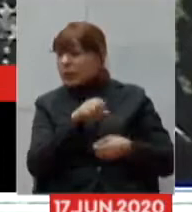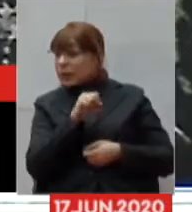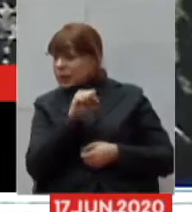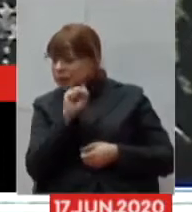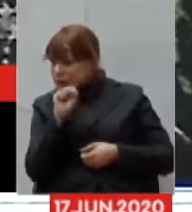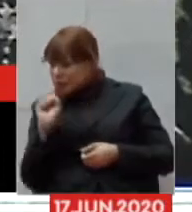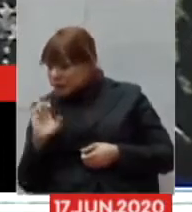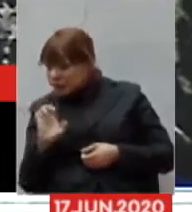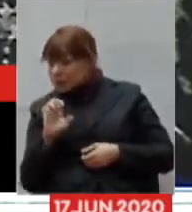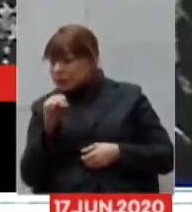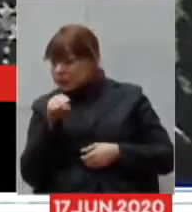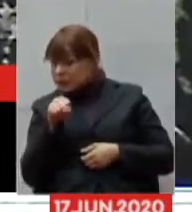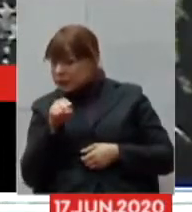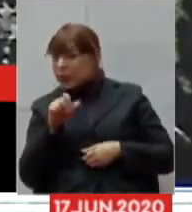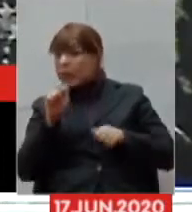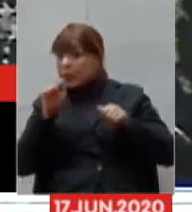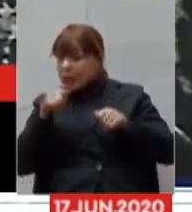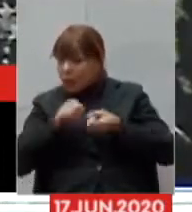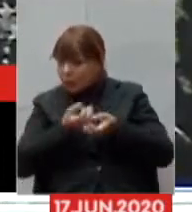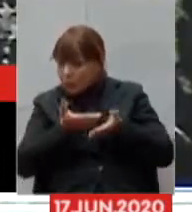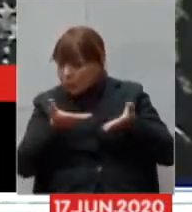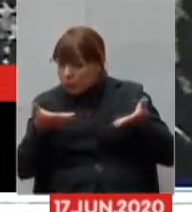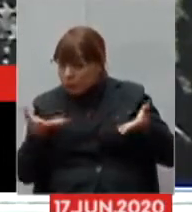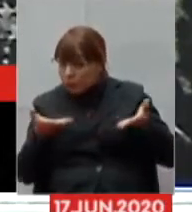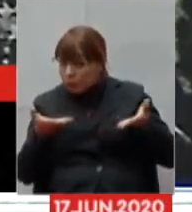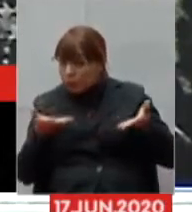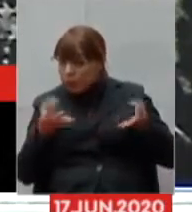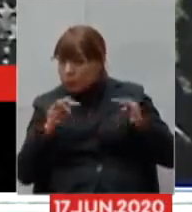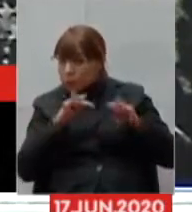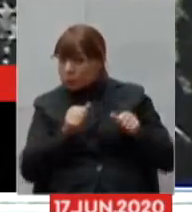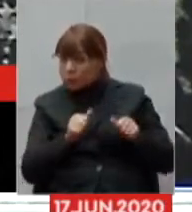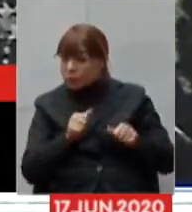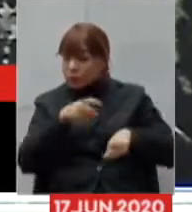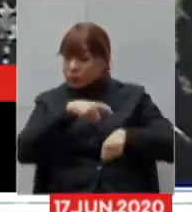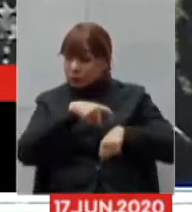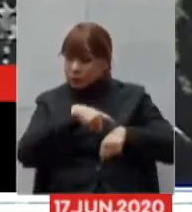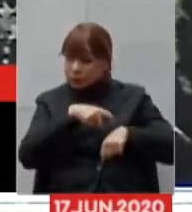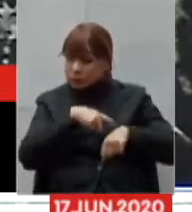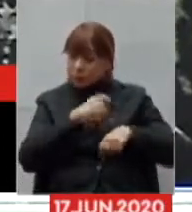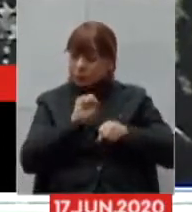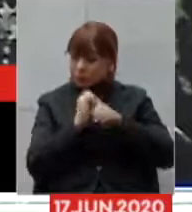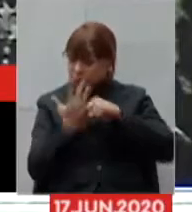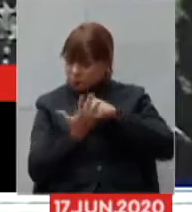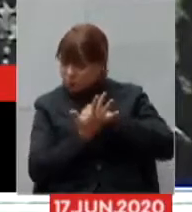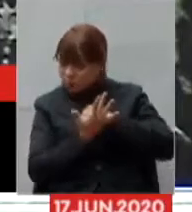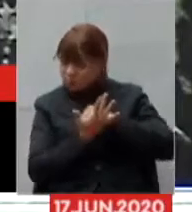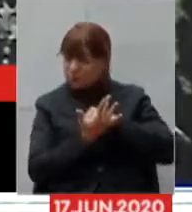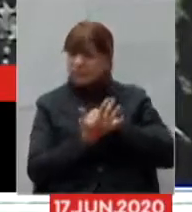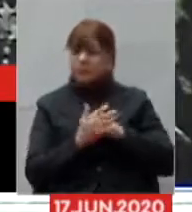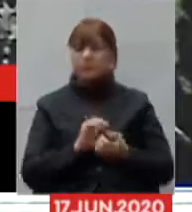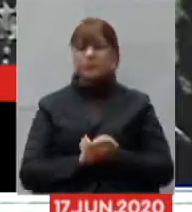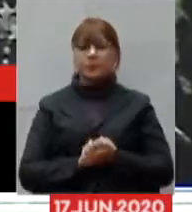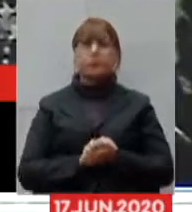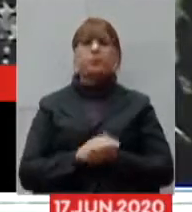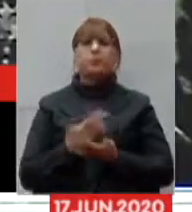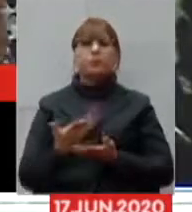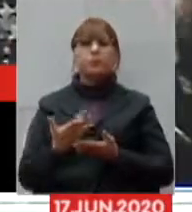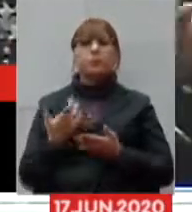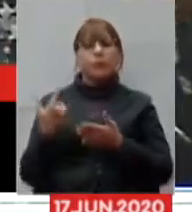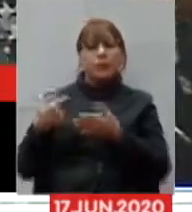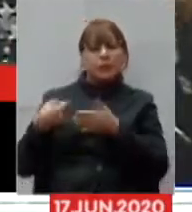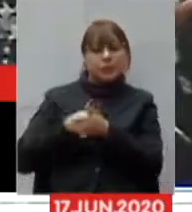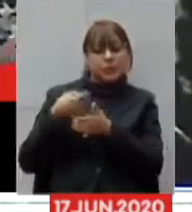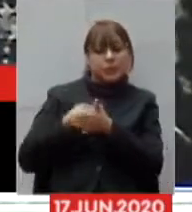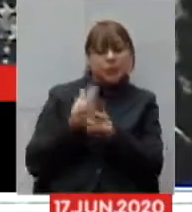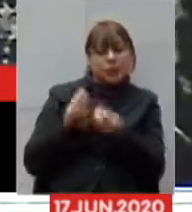volume é suficiente para atender o cenário do combate à covid-19 então ela me fez aqui me encaminhou várias perguntas